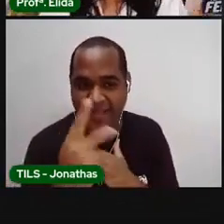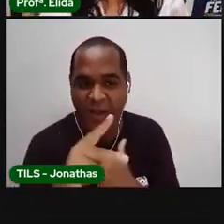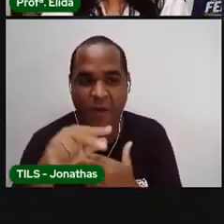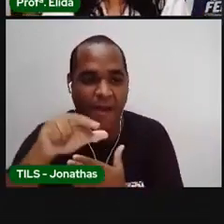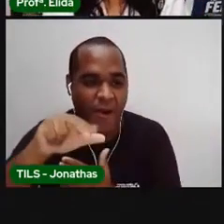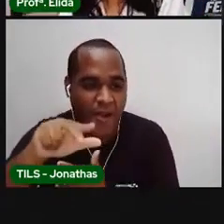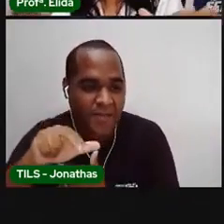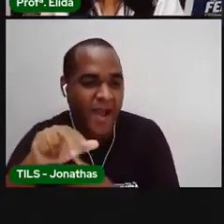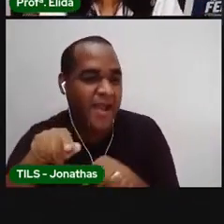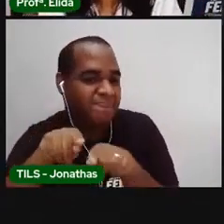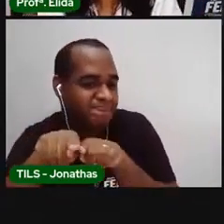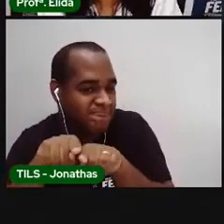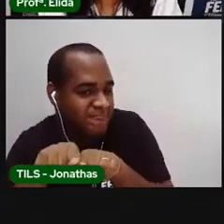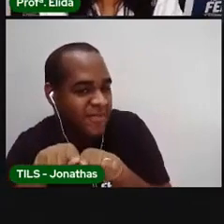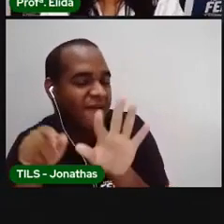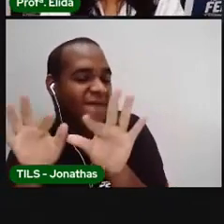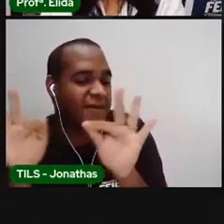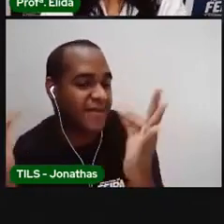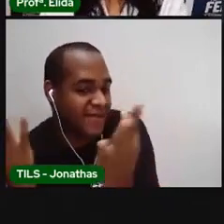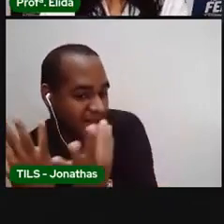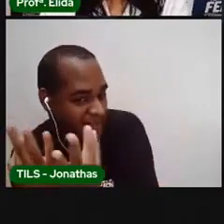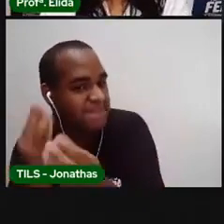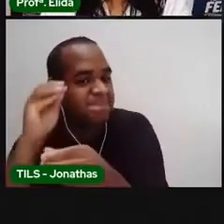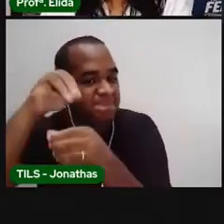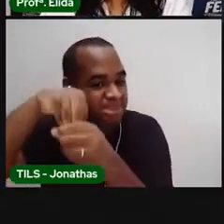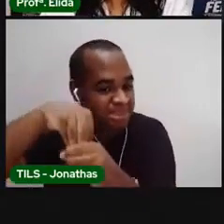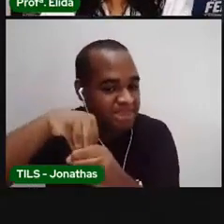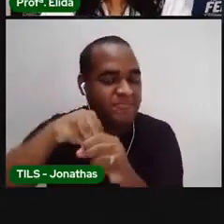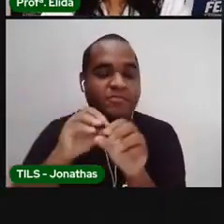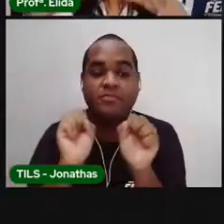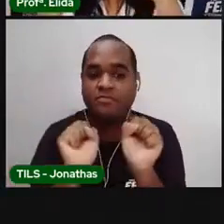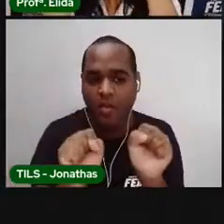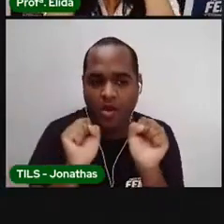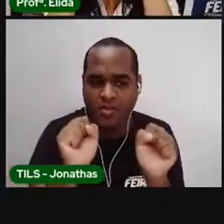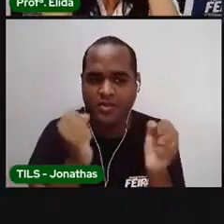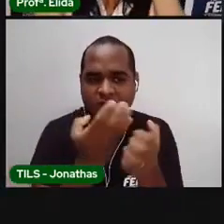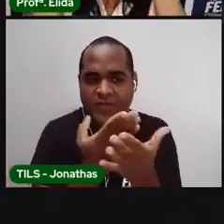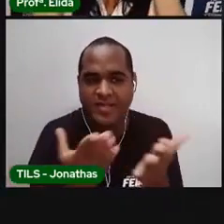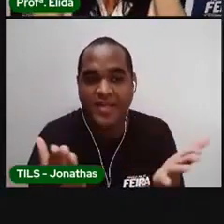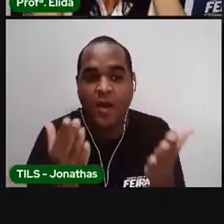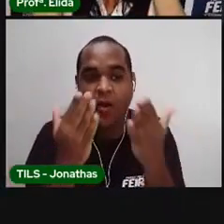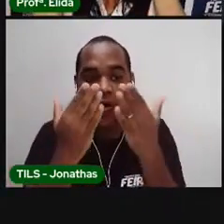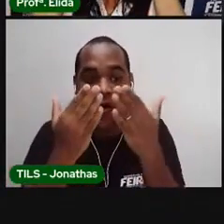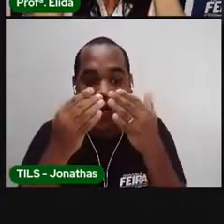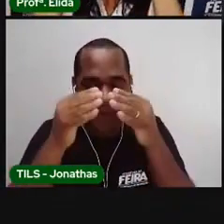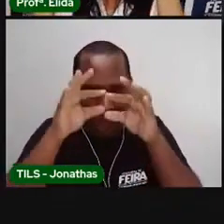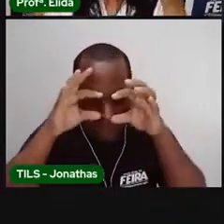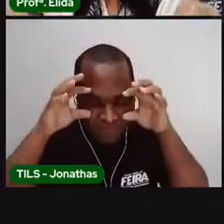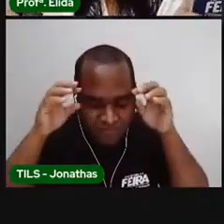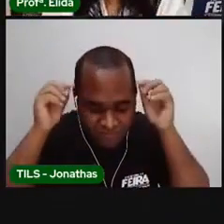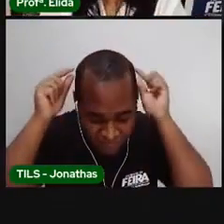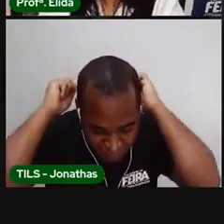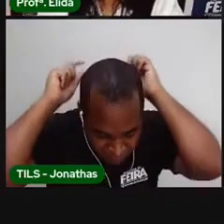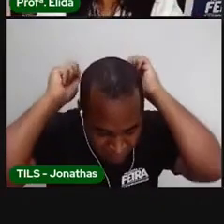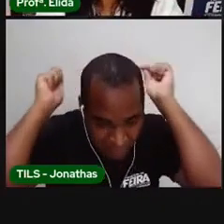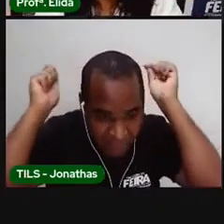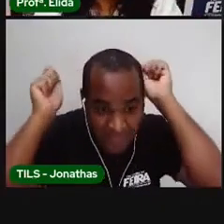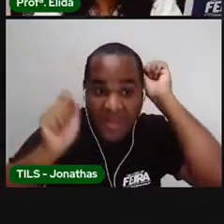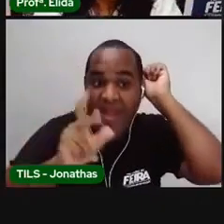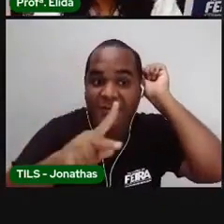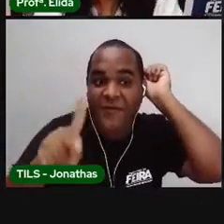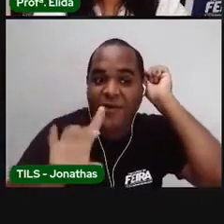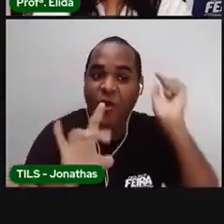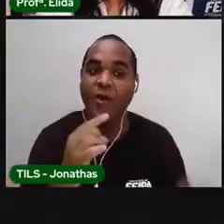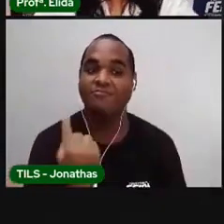irmão, seus irmãos, seus familiares, você vai ter que estar com os olhos vendados. Aqui a Pro está